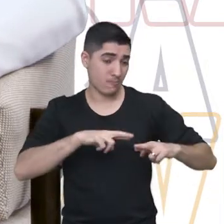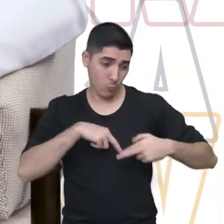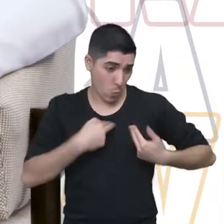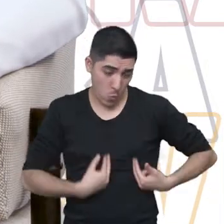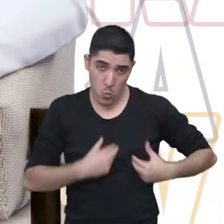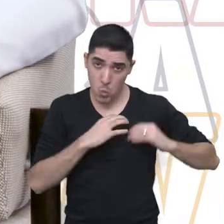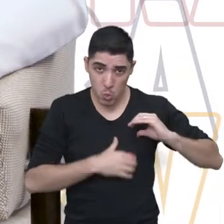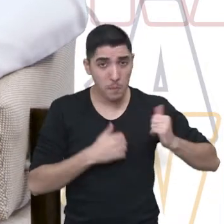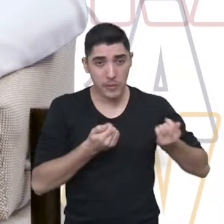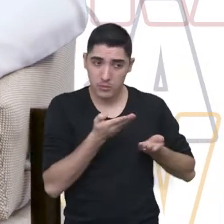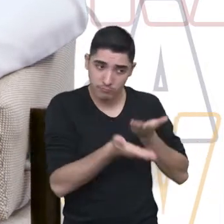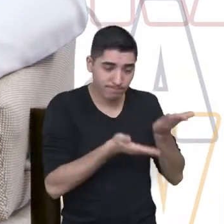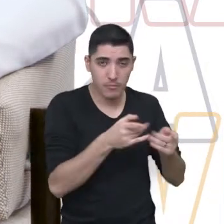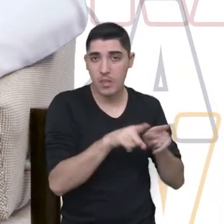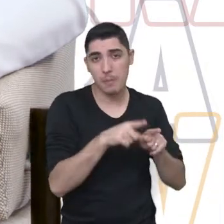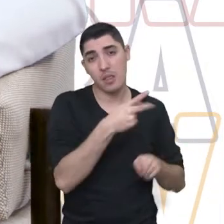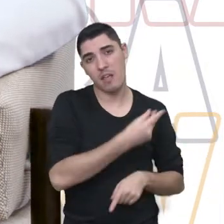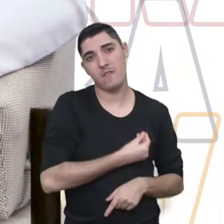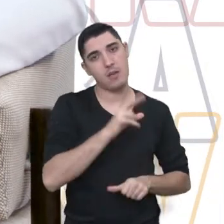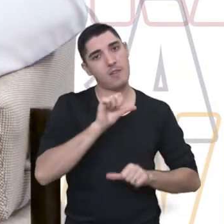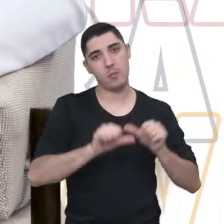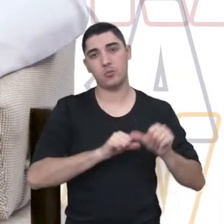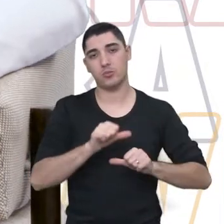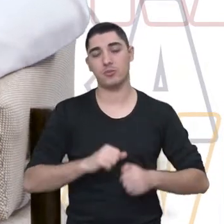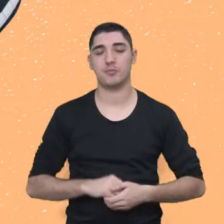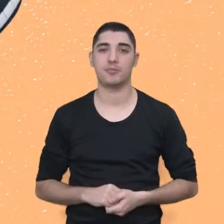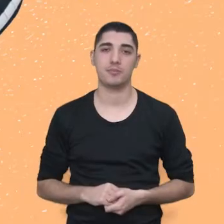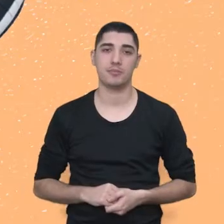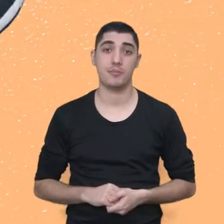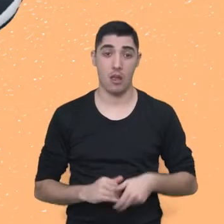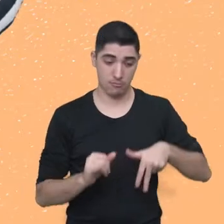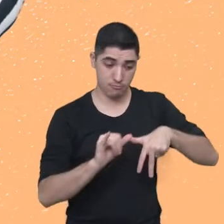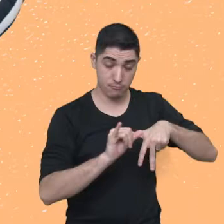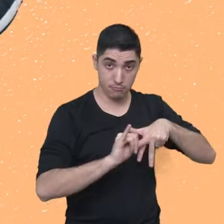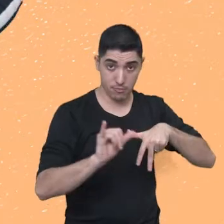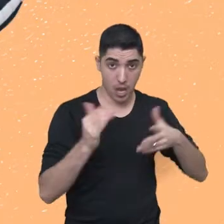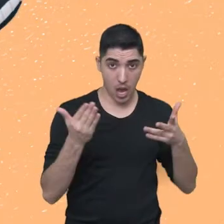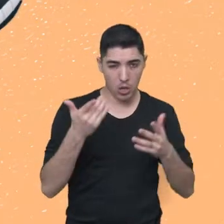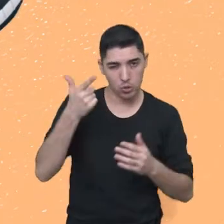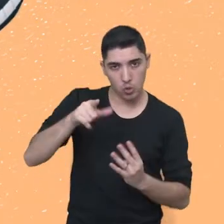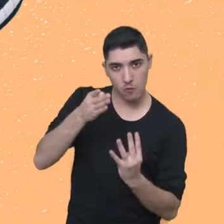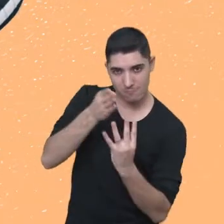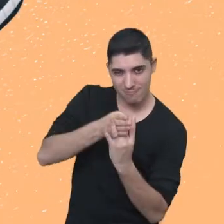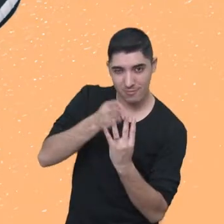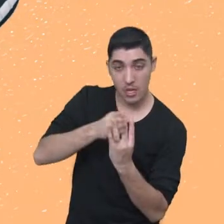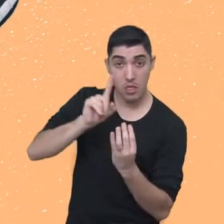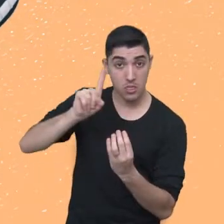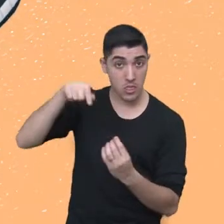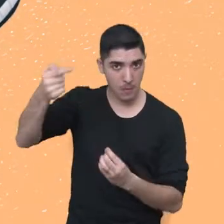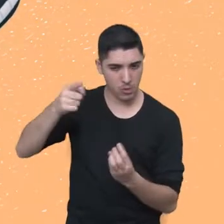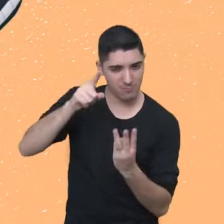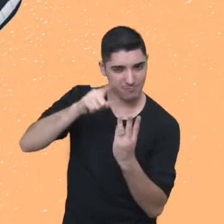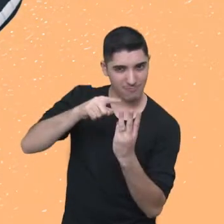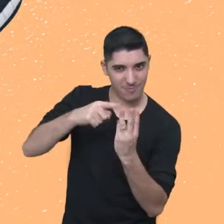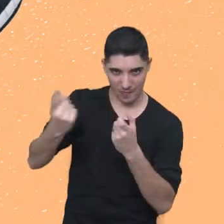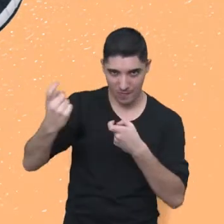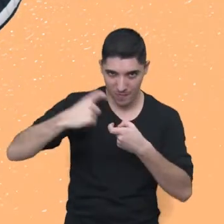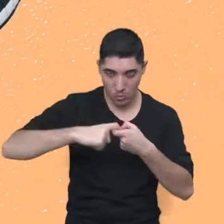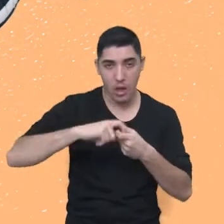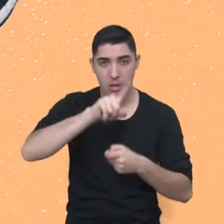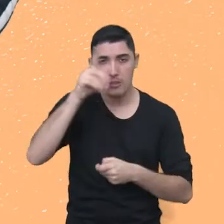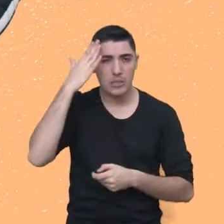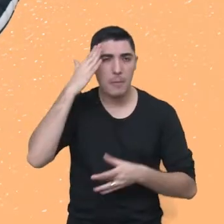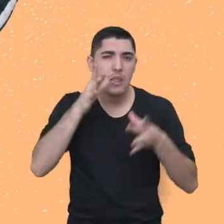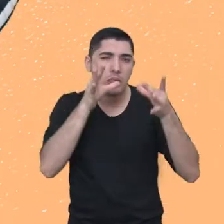o luto, algo que afeta bastante a vida delas. O Com a Palavra vai para um breve intervalo. E na volta, você vai